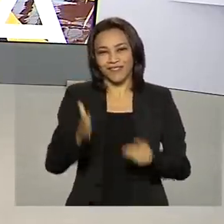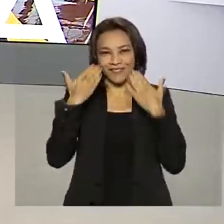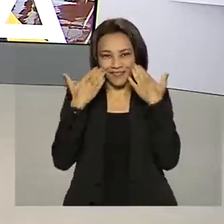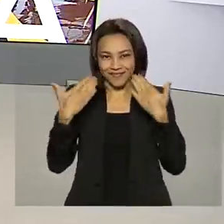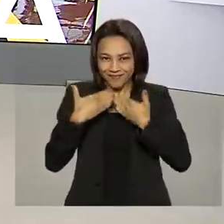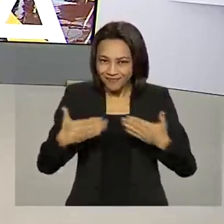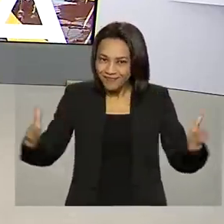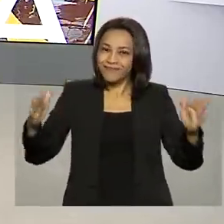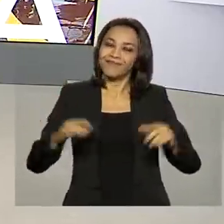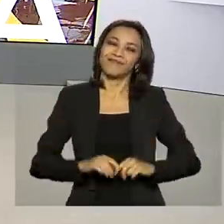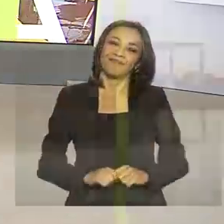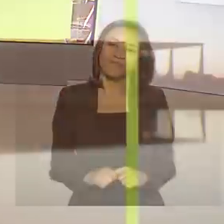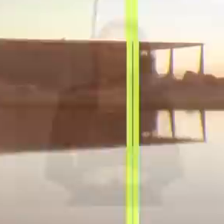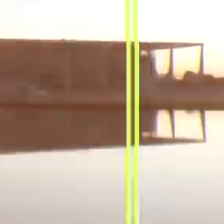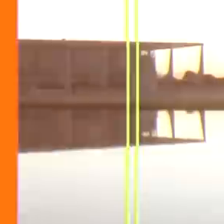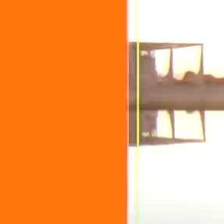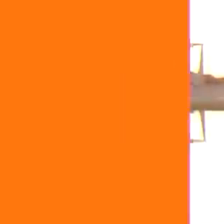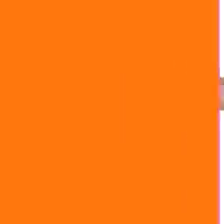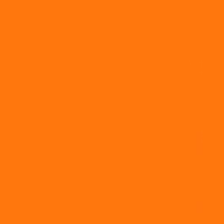está começando.